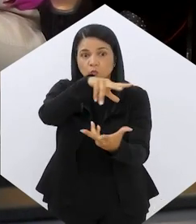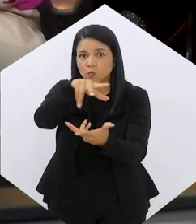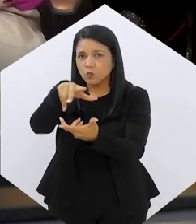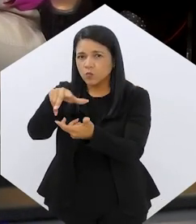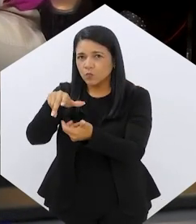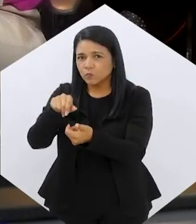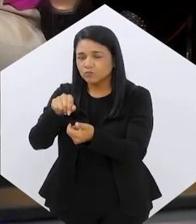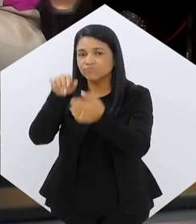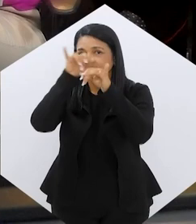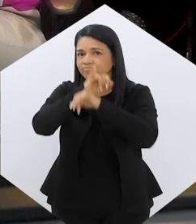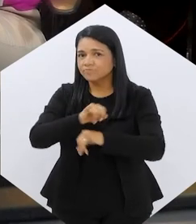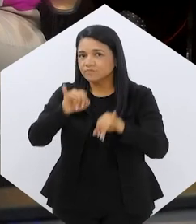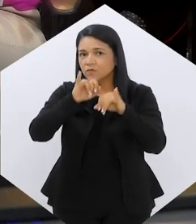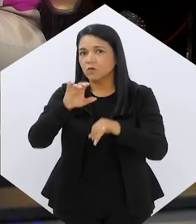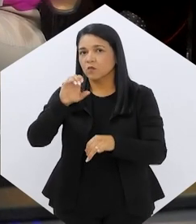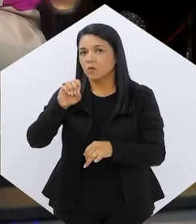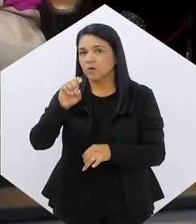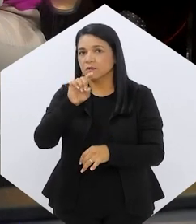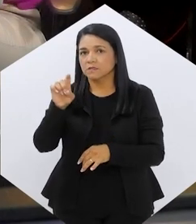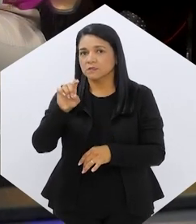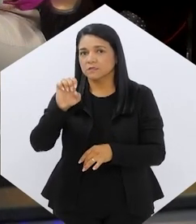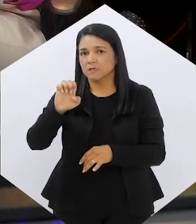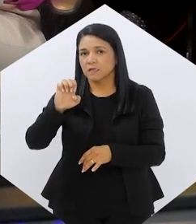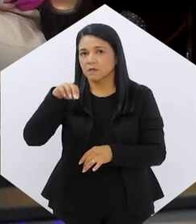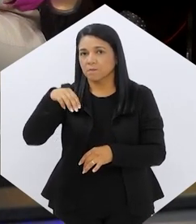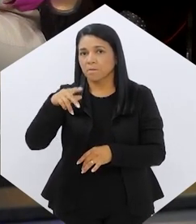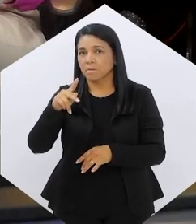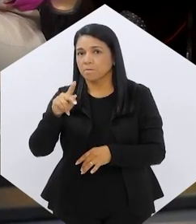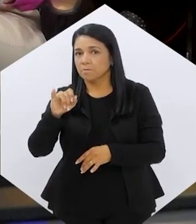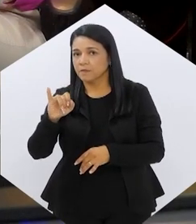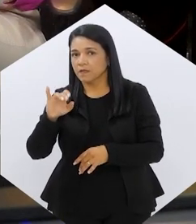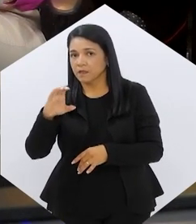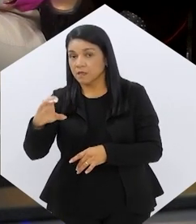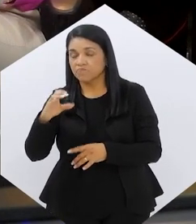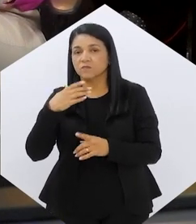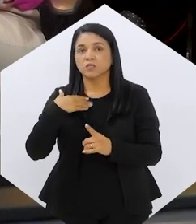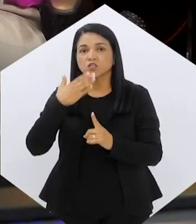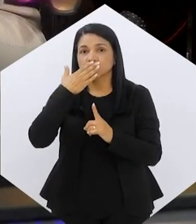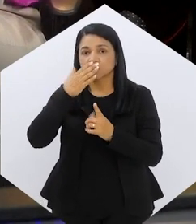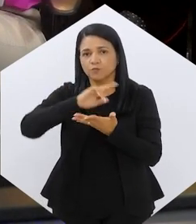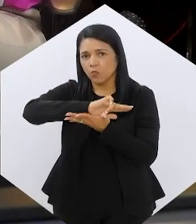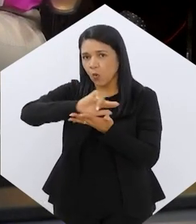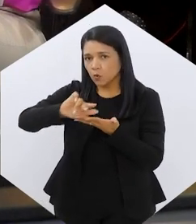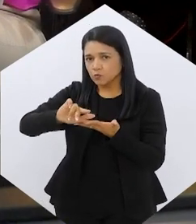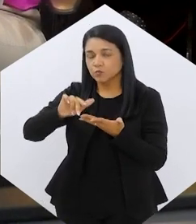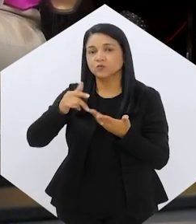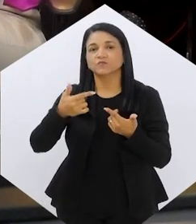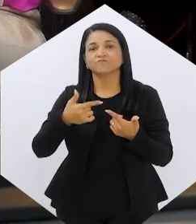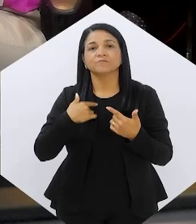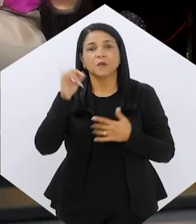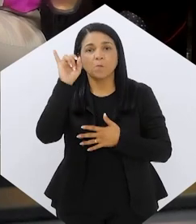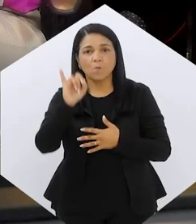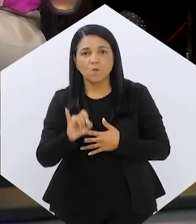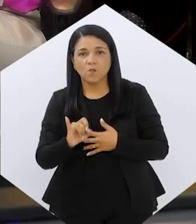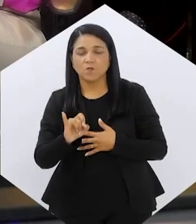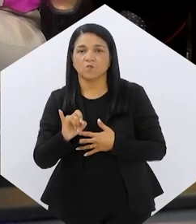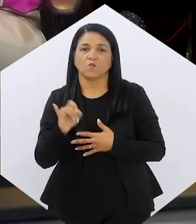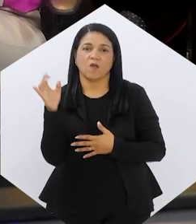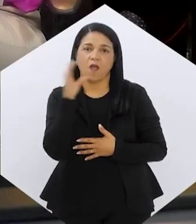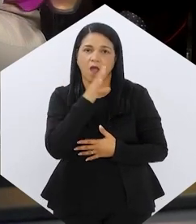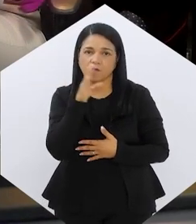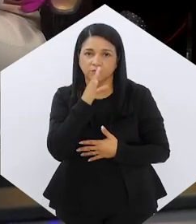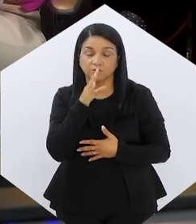todo passaram a divulgar o Ozenpik e outros medicamentos similares como uma solução para o emagrecimento rápido.